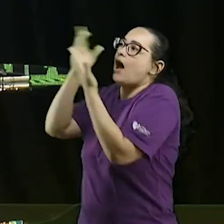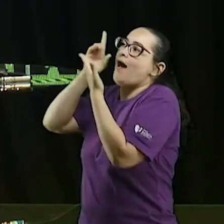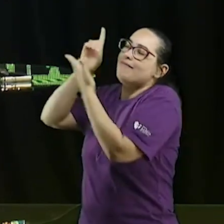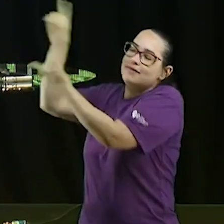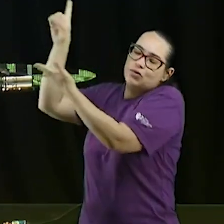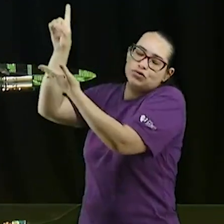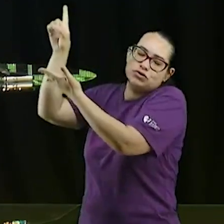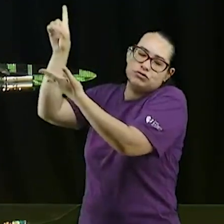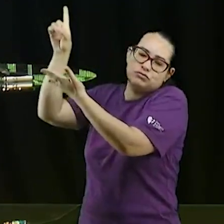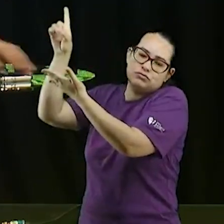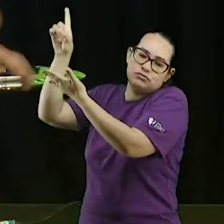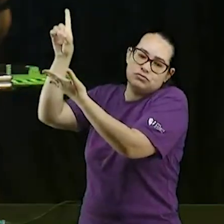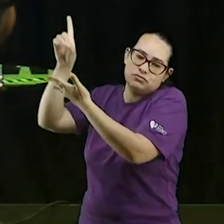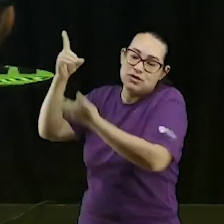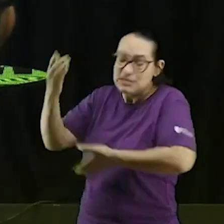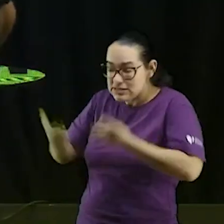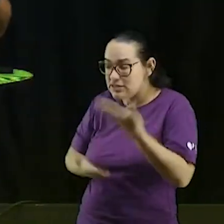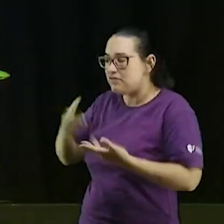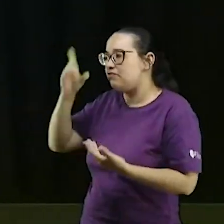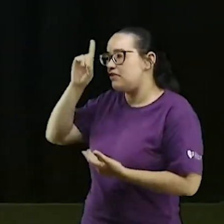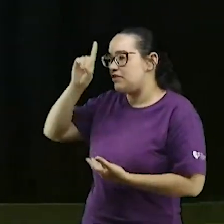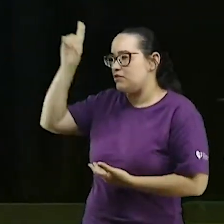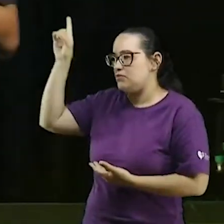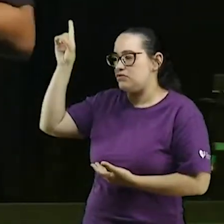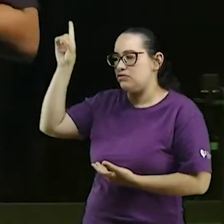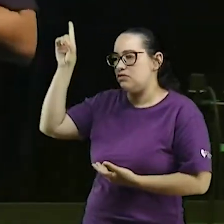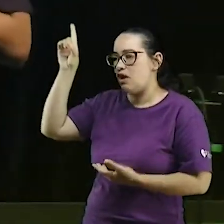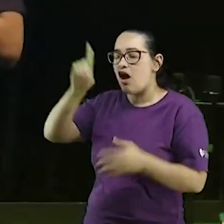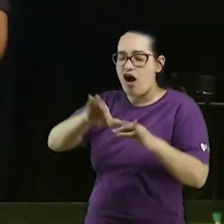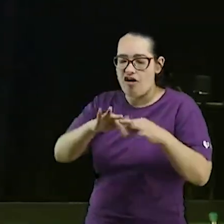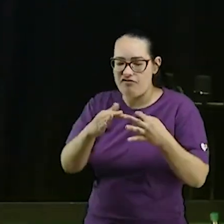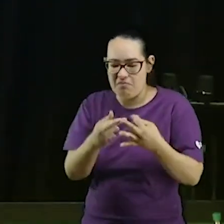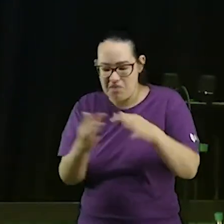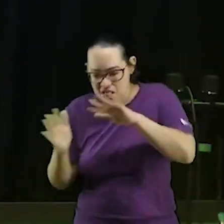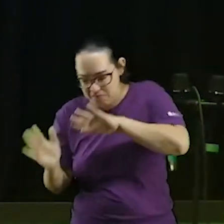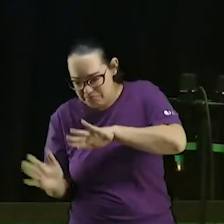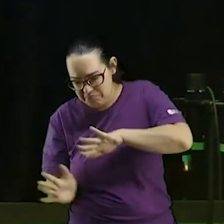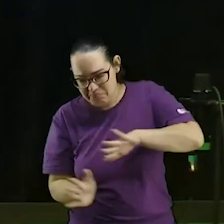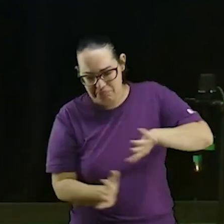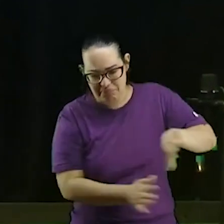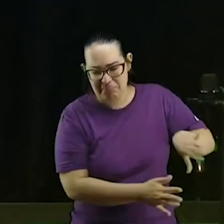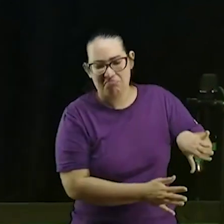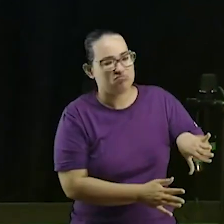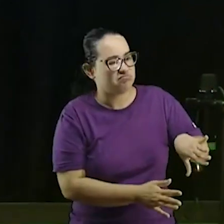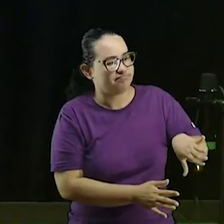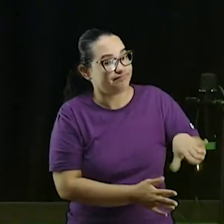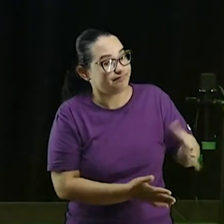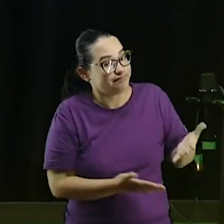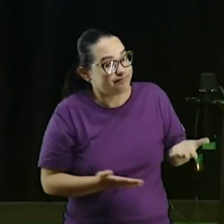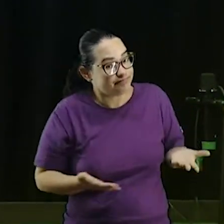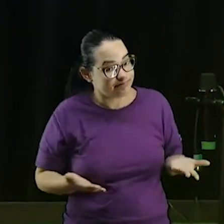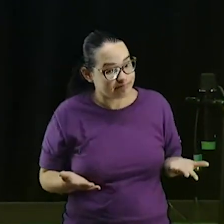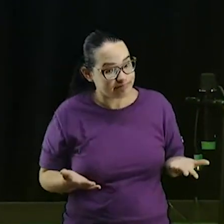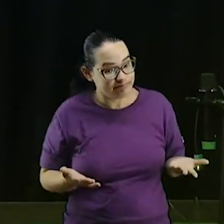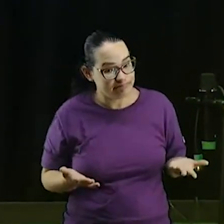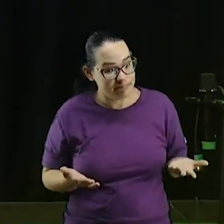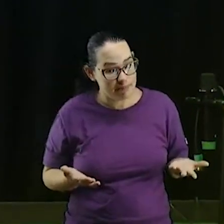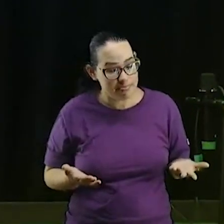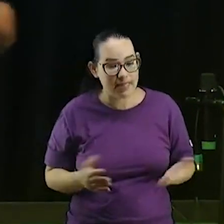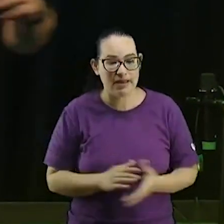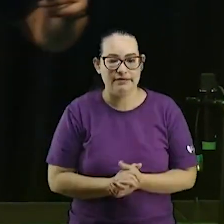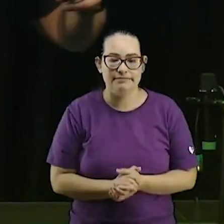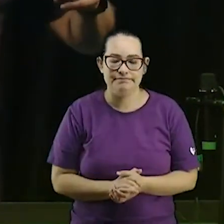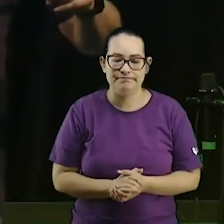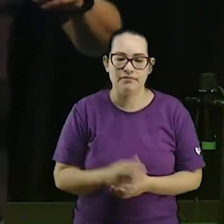sirva a Deus deixa sua família fora disso não deixe eles se envolverem não se